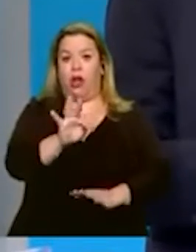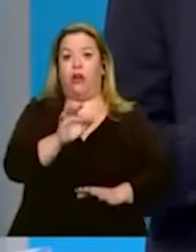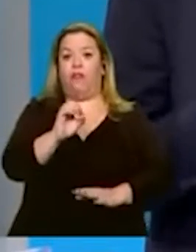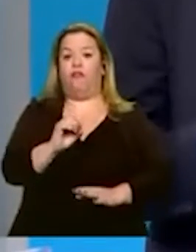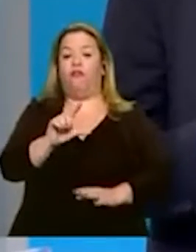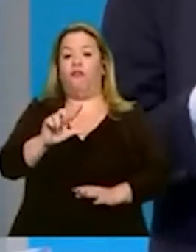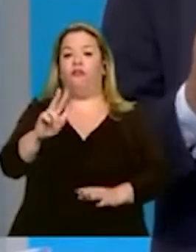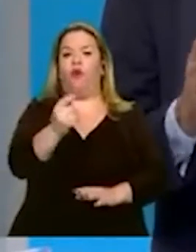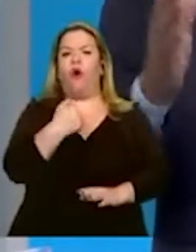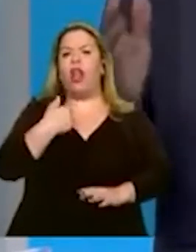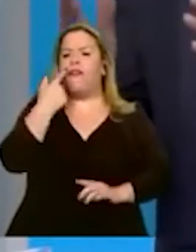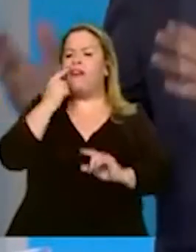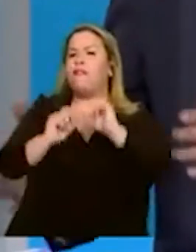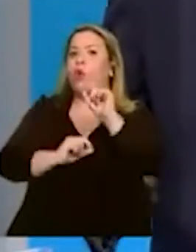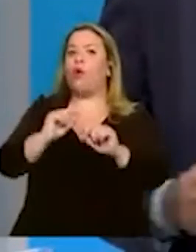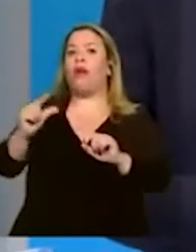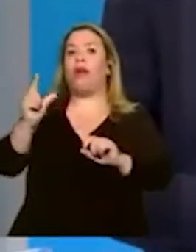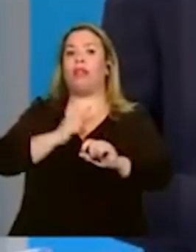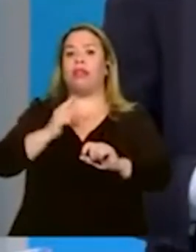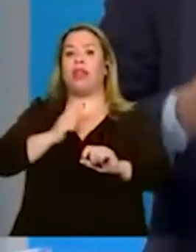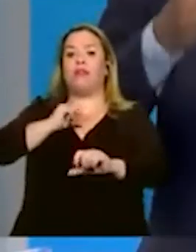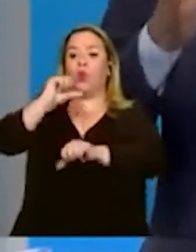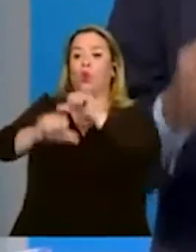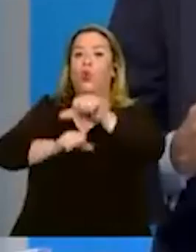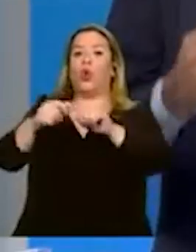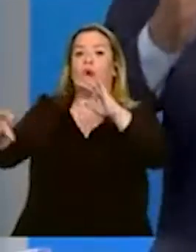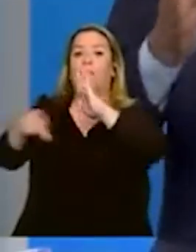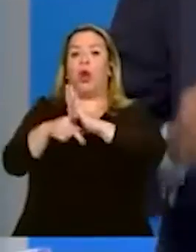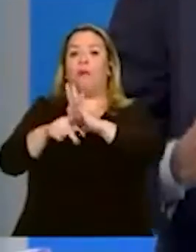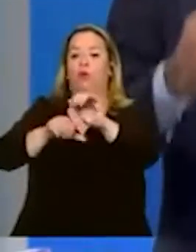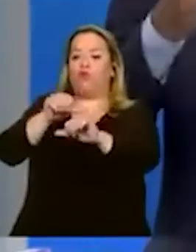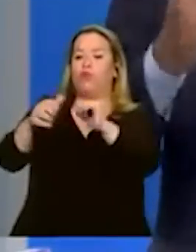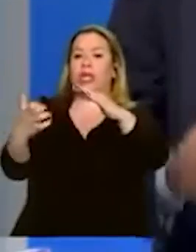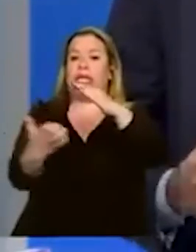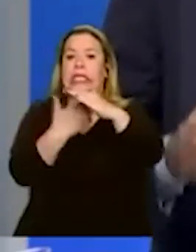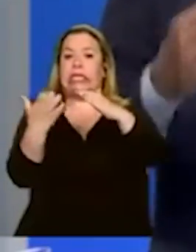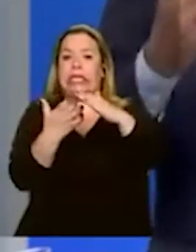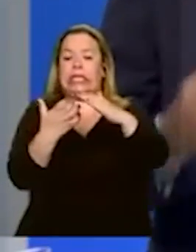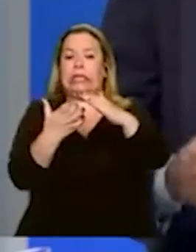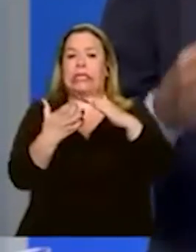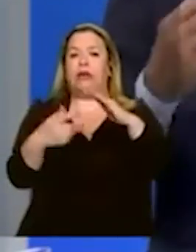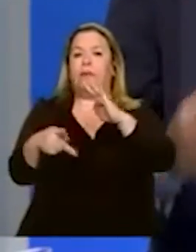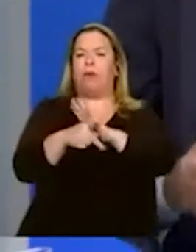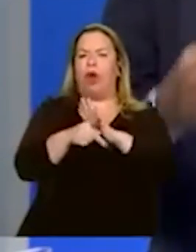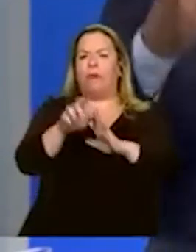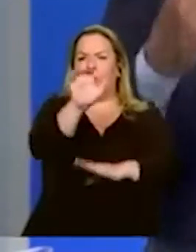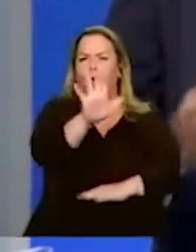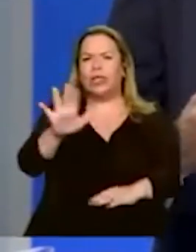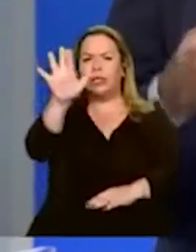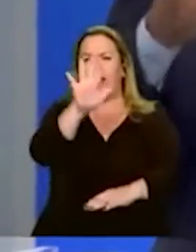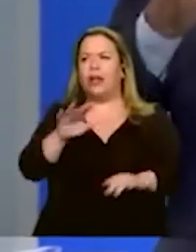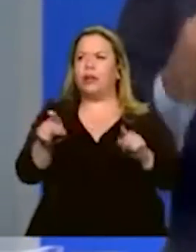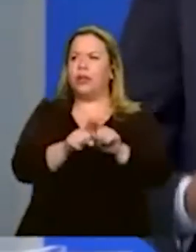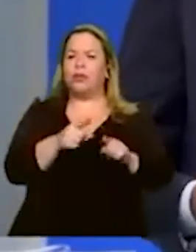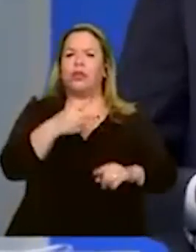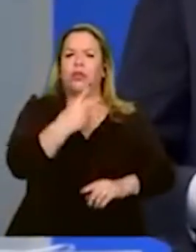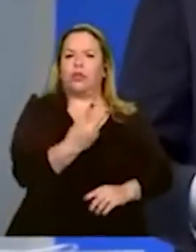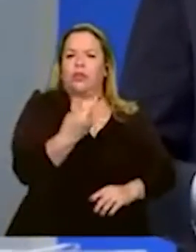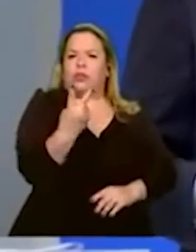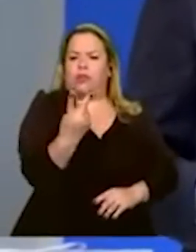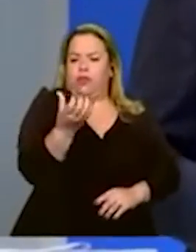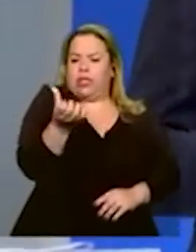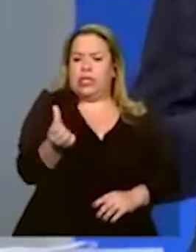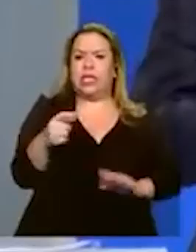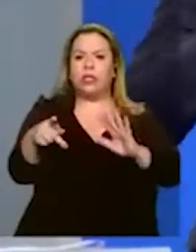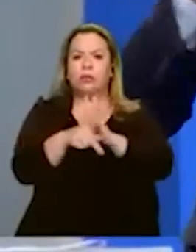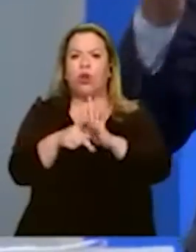verificar que houve a reestatização de 226 companhias de fornecimento de água no mundo.